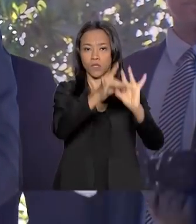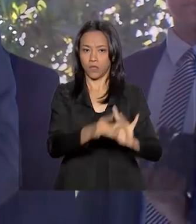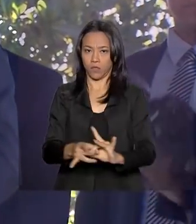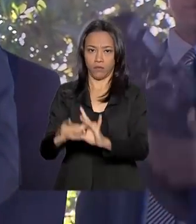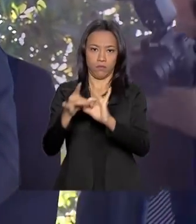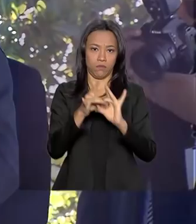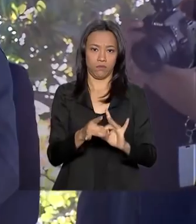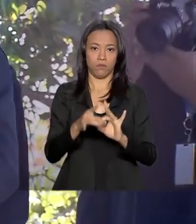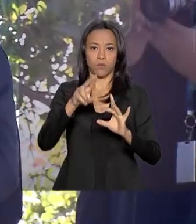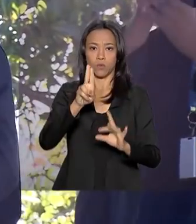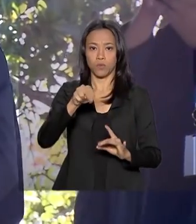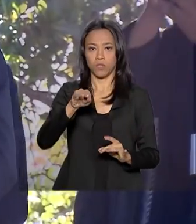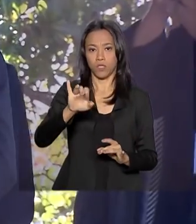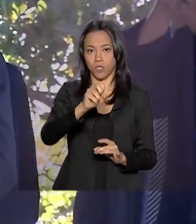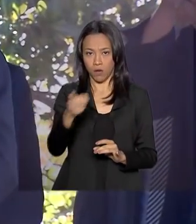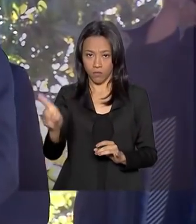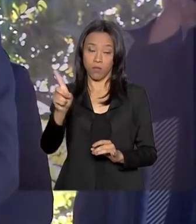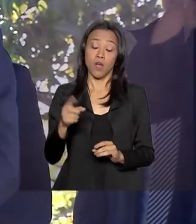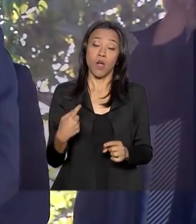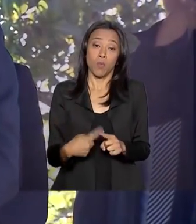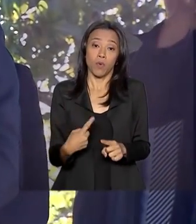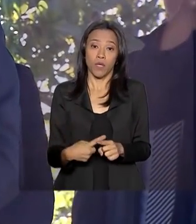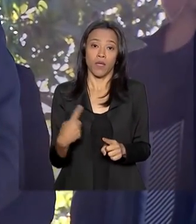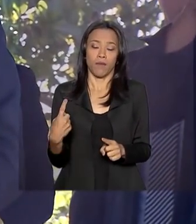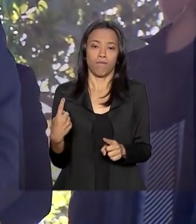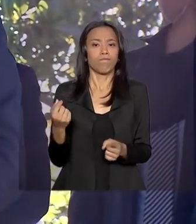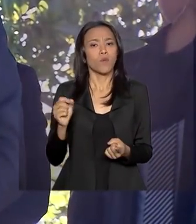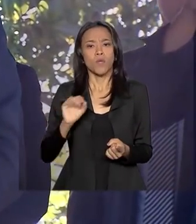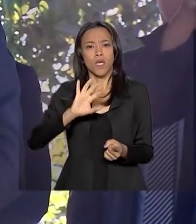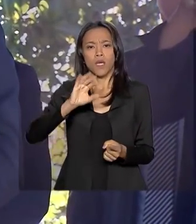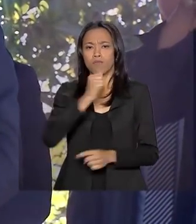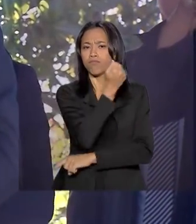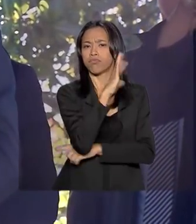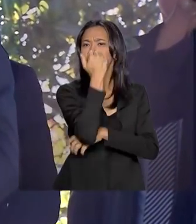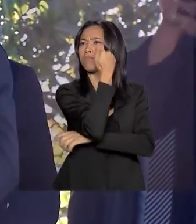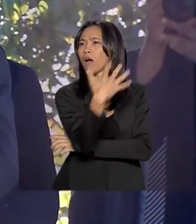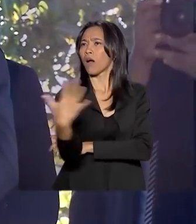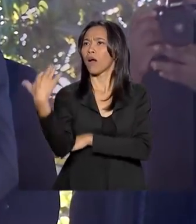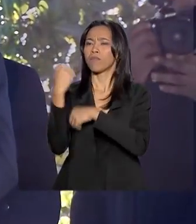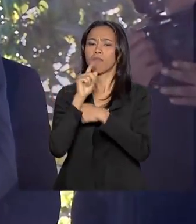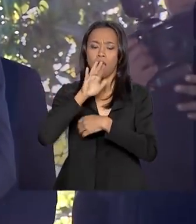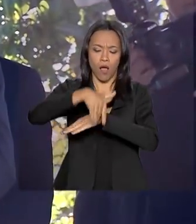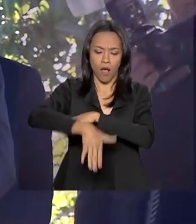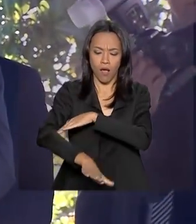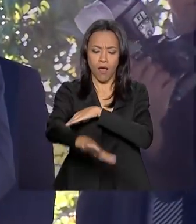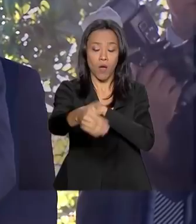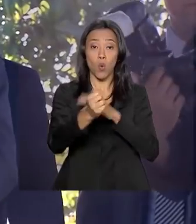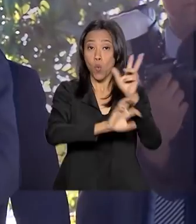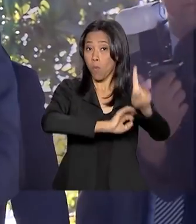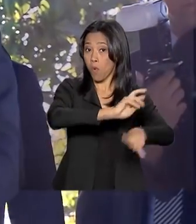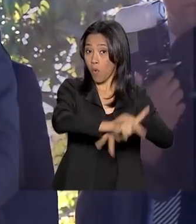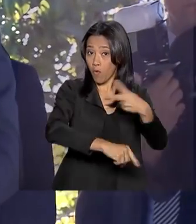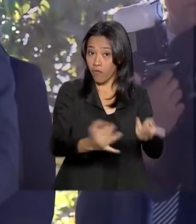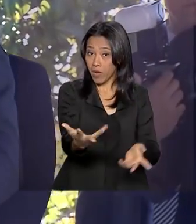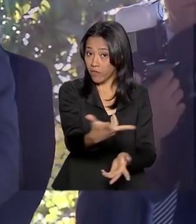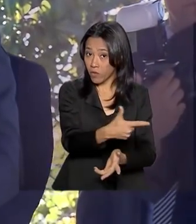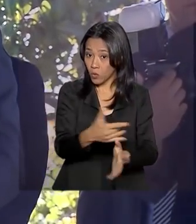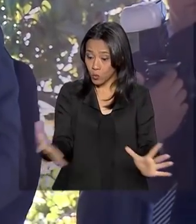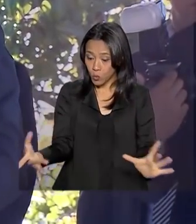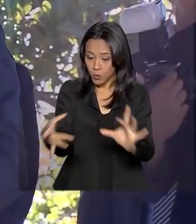porque dessa forma, juntando com as riquezas dessa pátria, com o povo maravilhoso que temos,